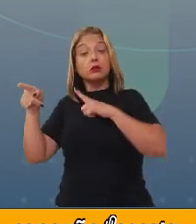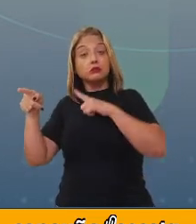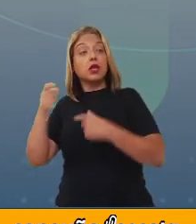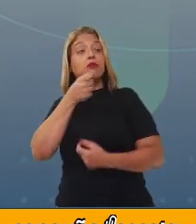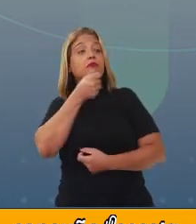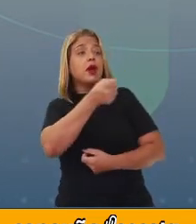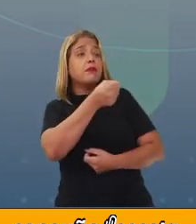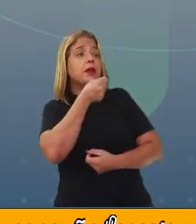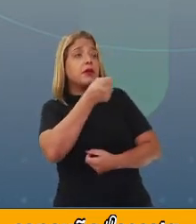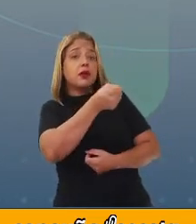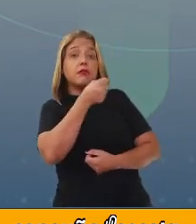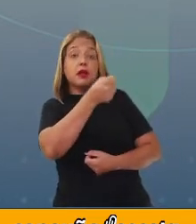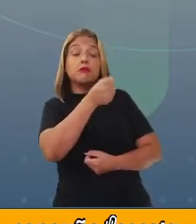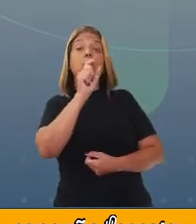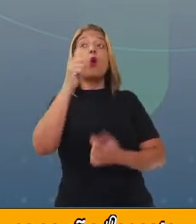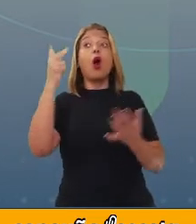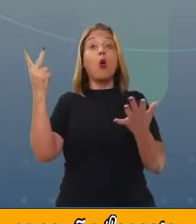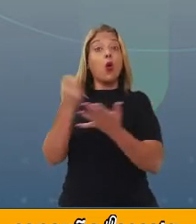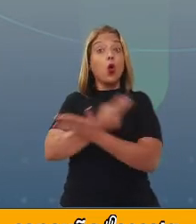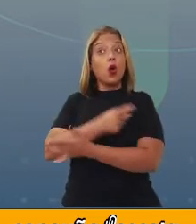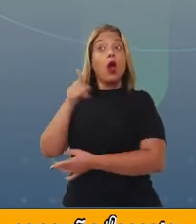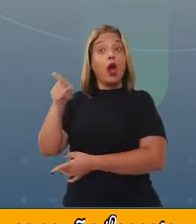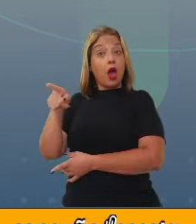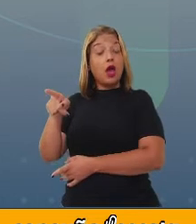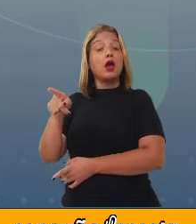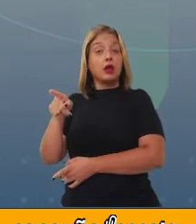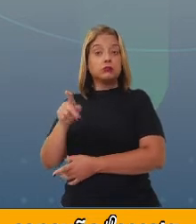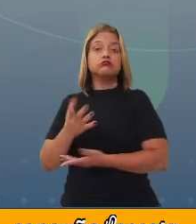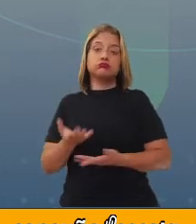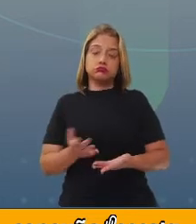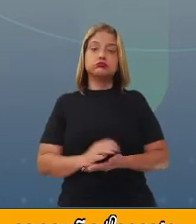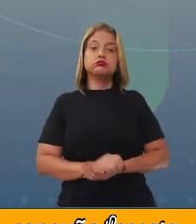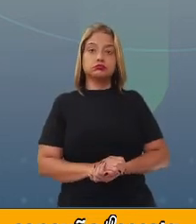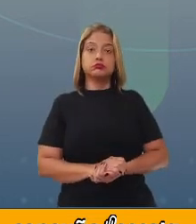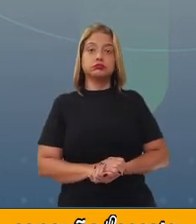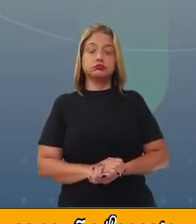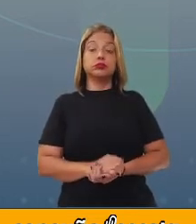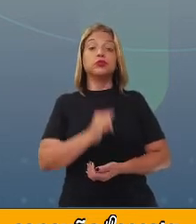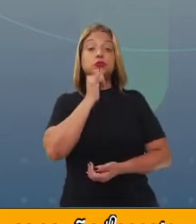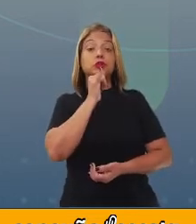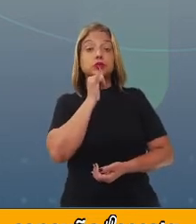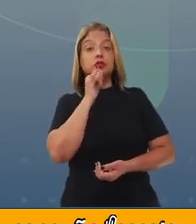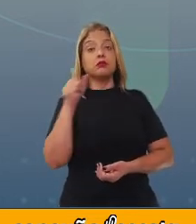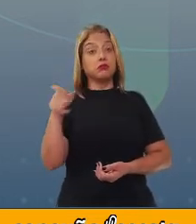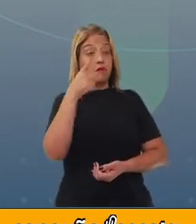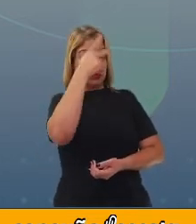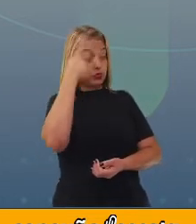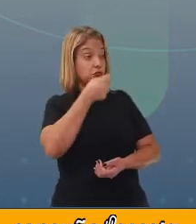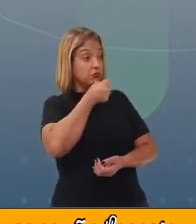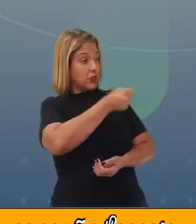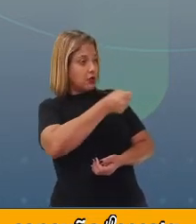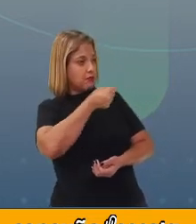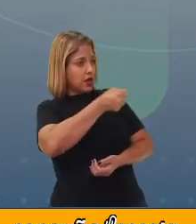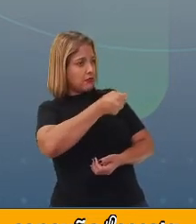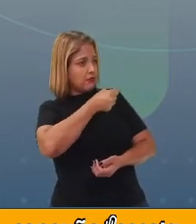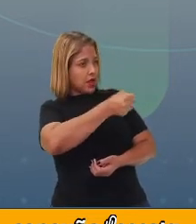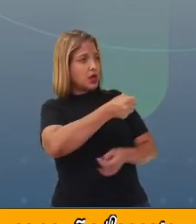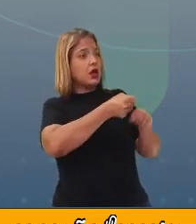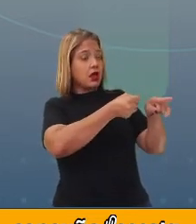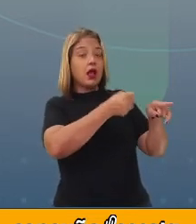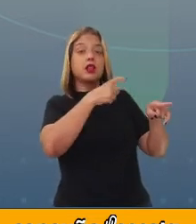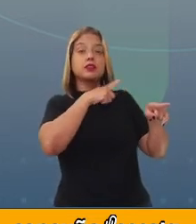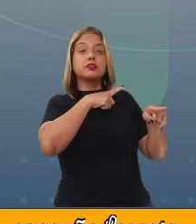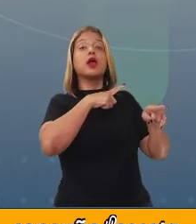respeito do fato que está sendo noticiado. Ou seja, a entrevista ali, ela compôs a